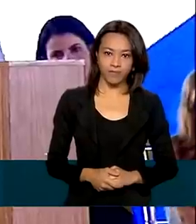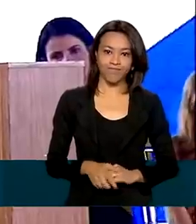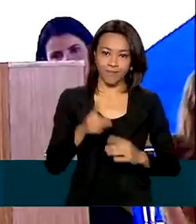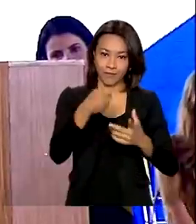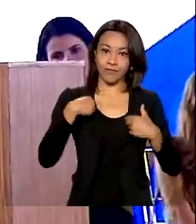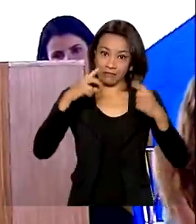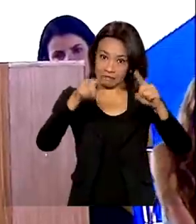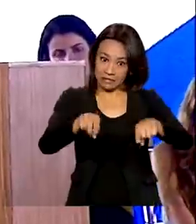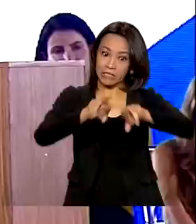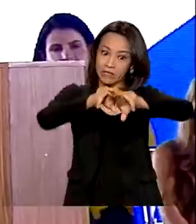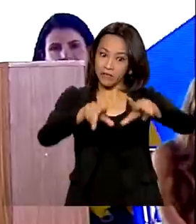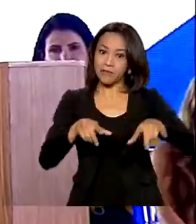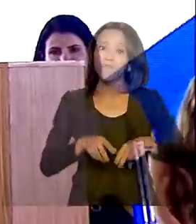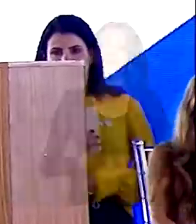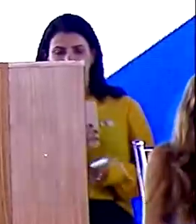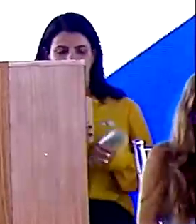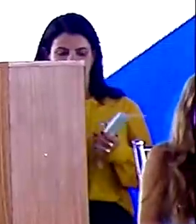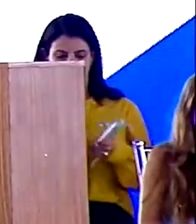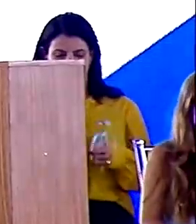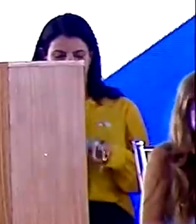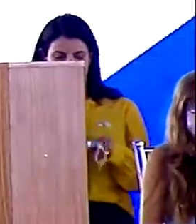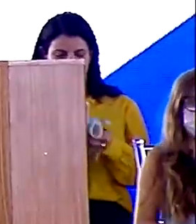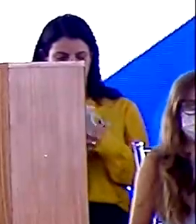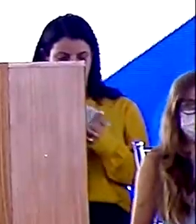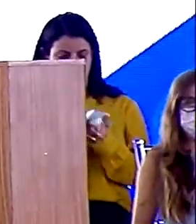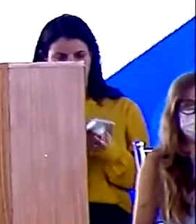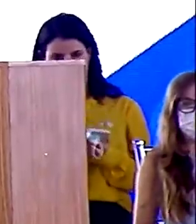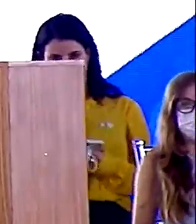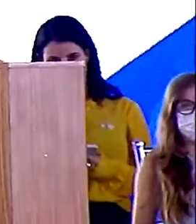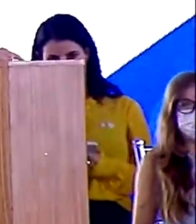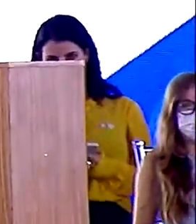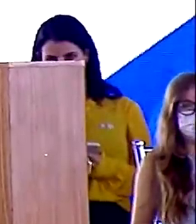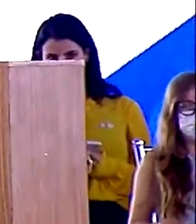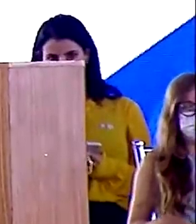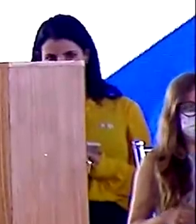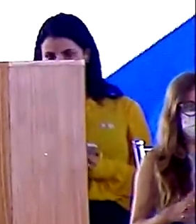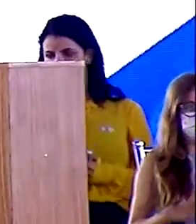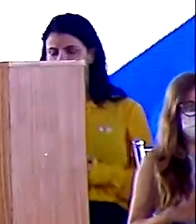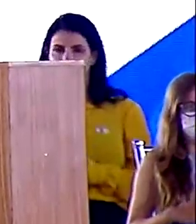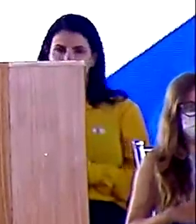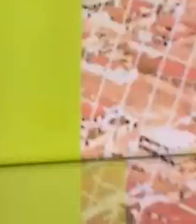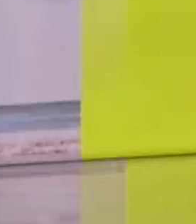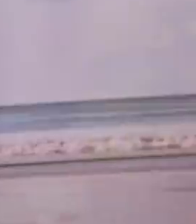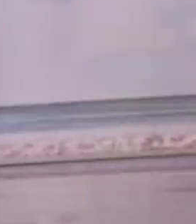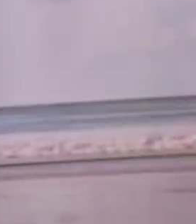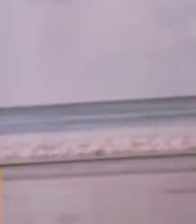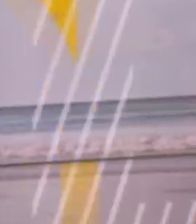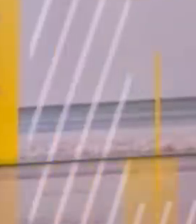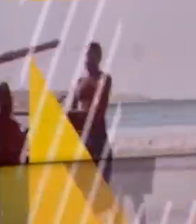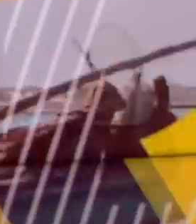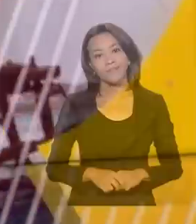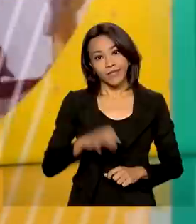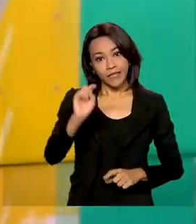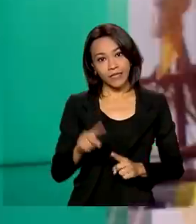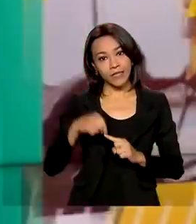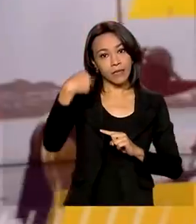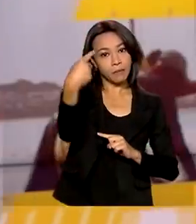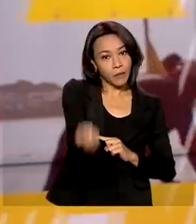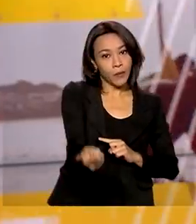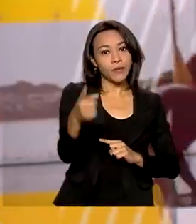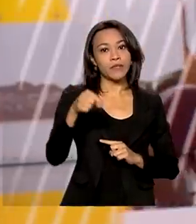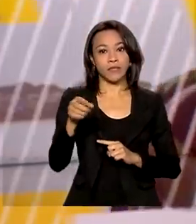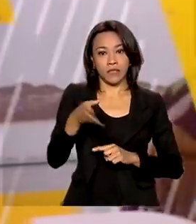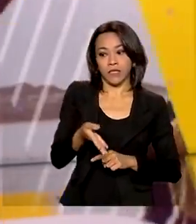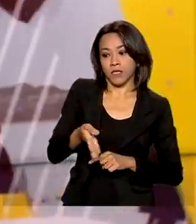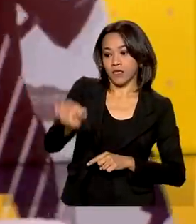e faz a diferença para cada cidadão brasileiro que está muitas vezes sofrendo dificuldade. E depois de passar pela